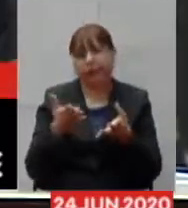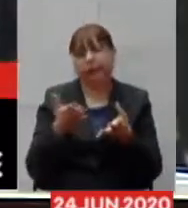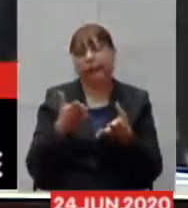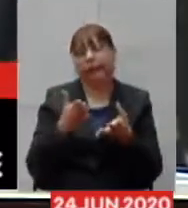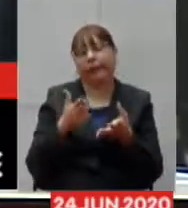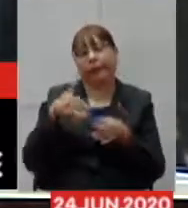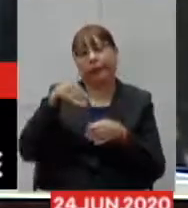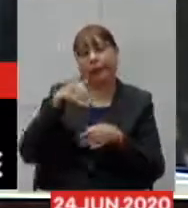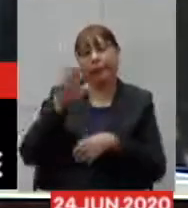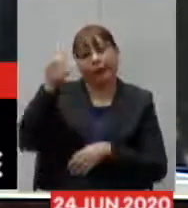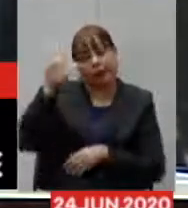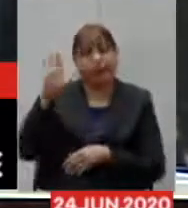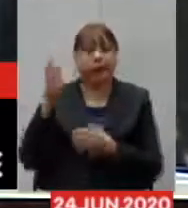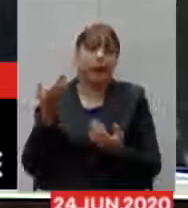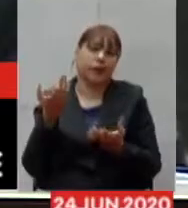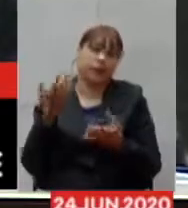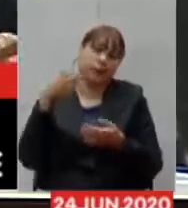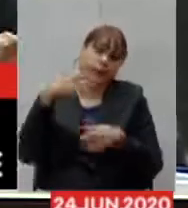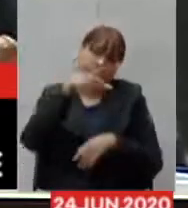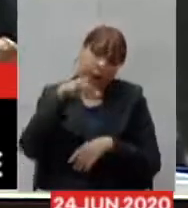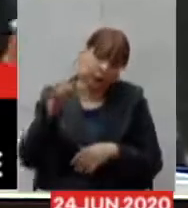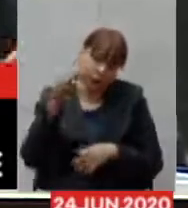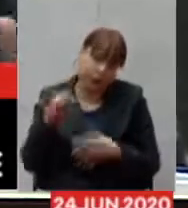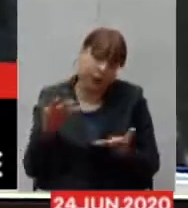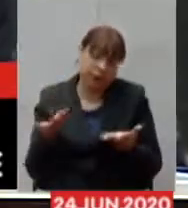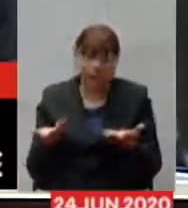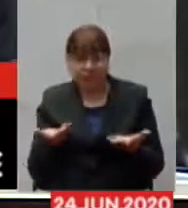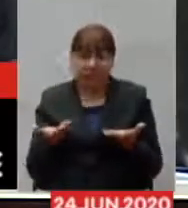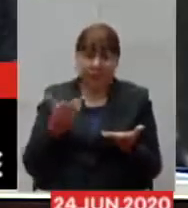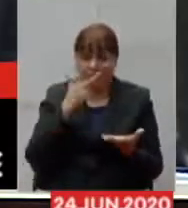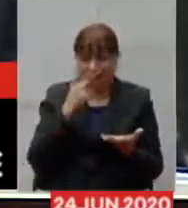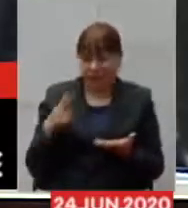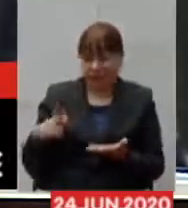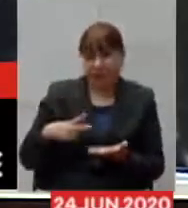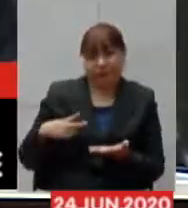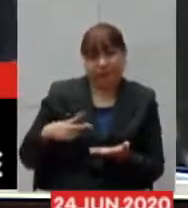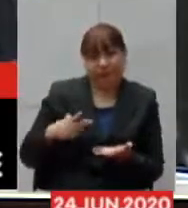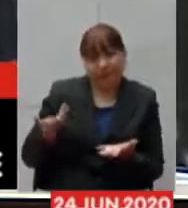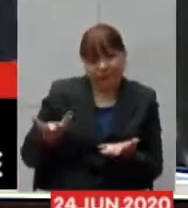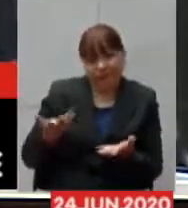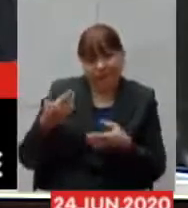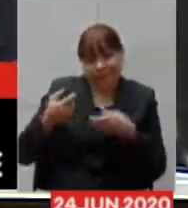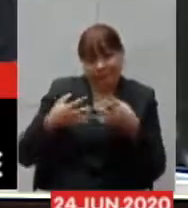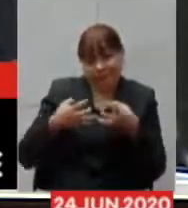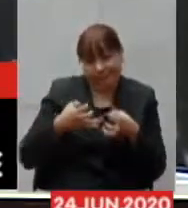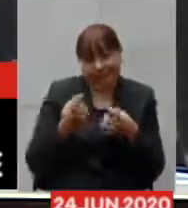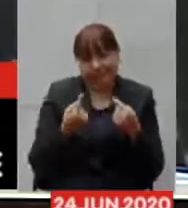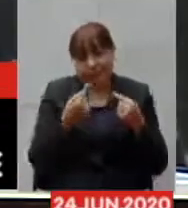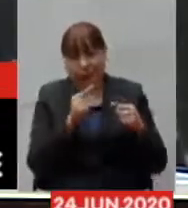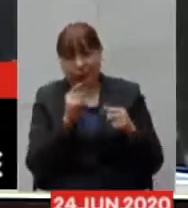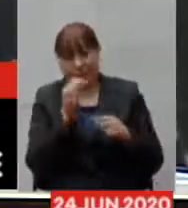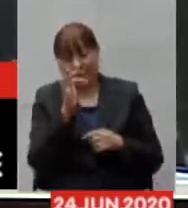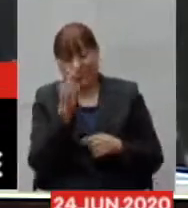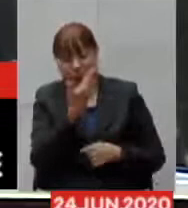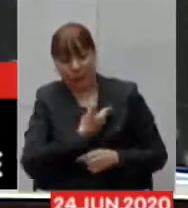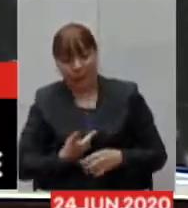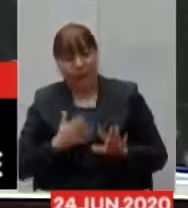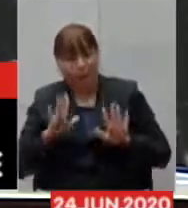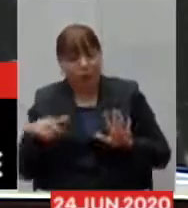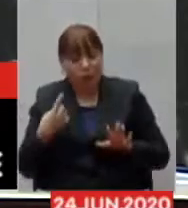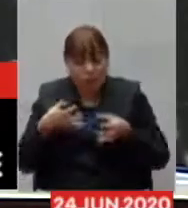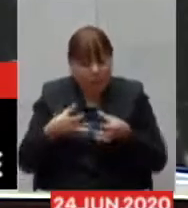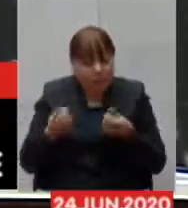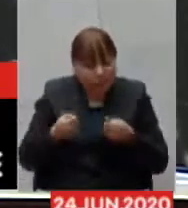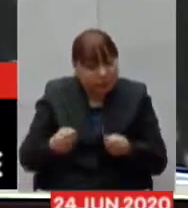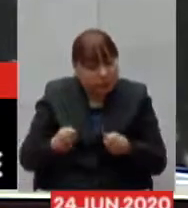desses dois governadores como presidente da república é uma briga mais pessoal a nossa briga ela tem que ser uma briga em favor do